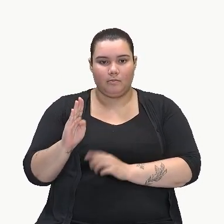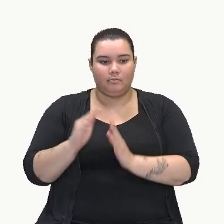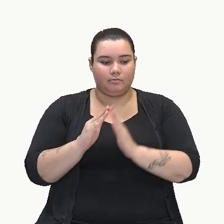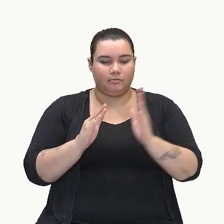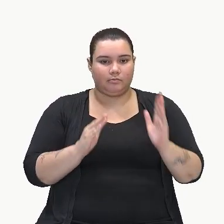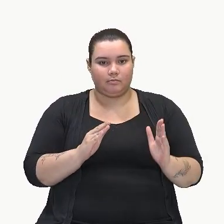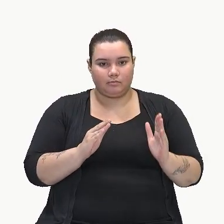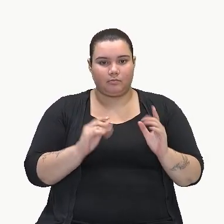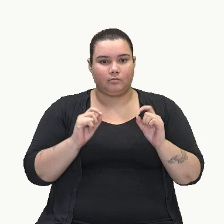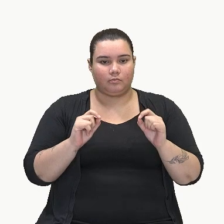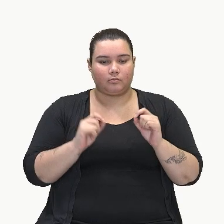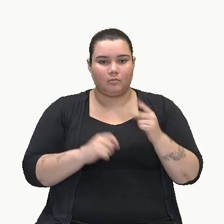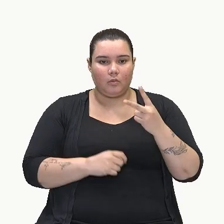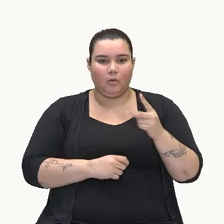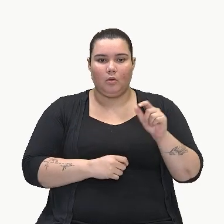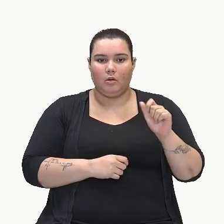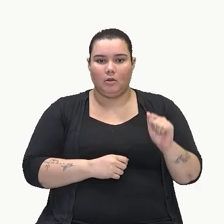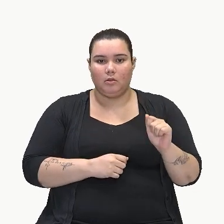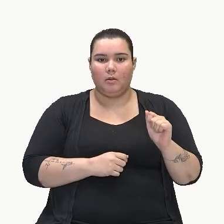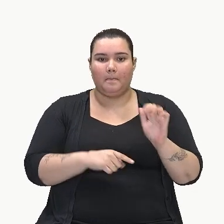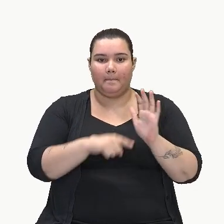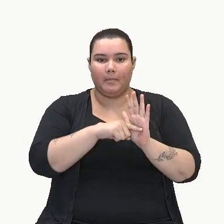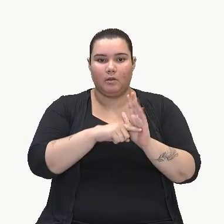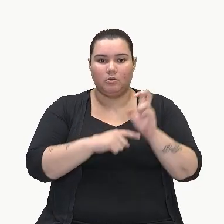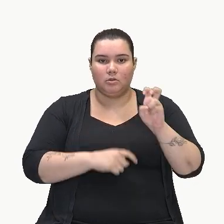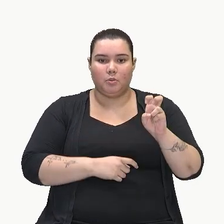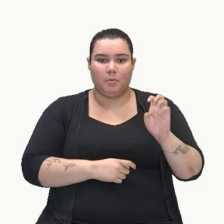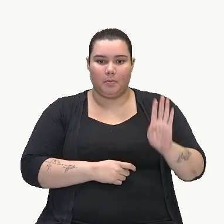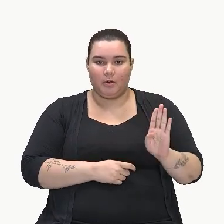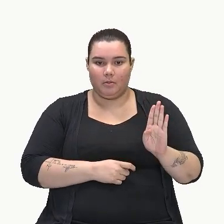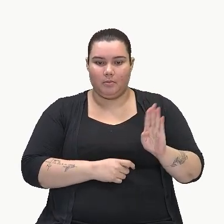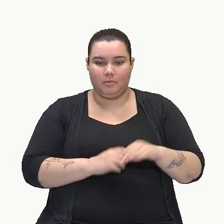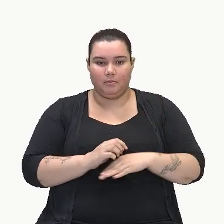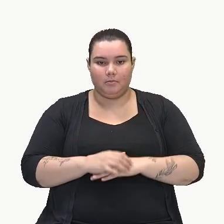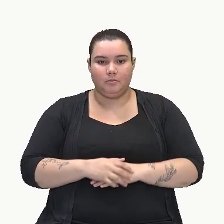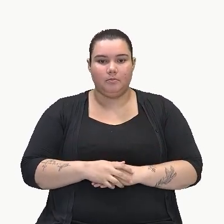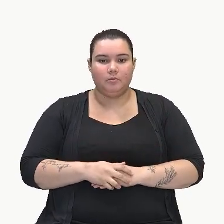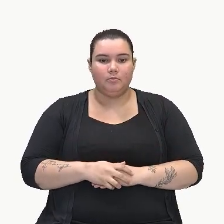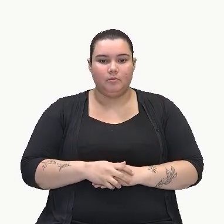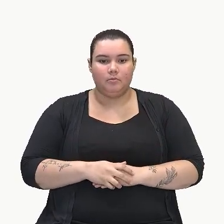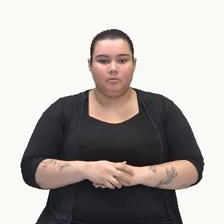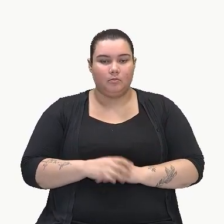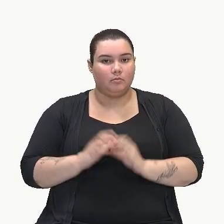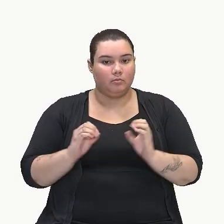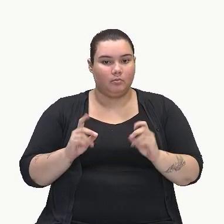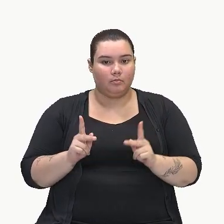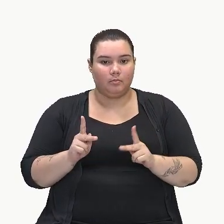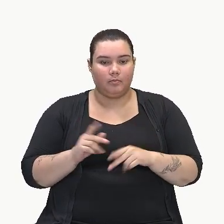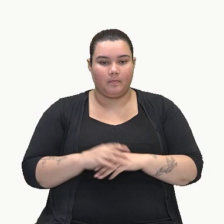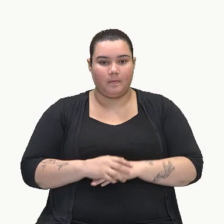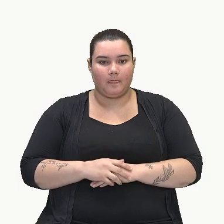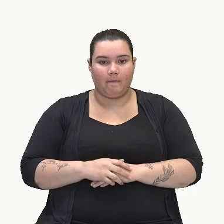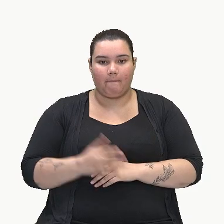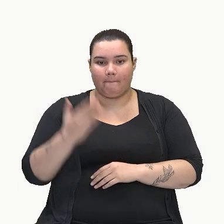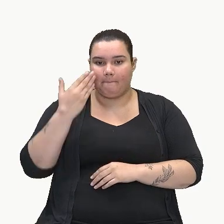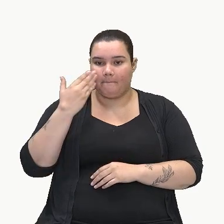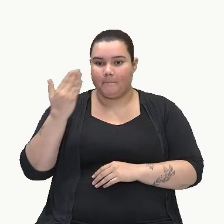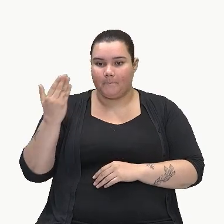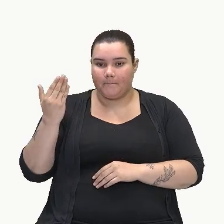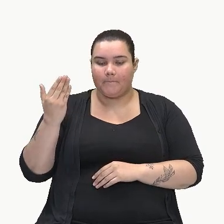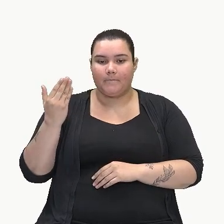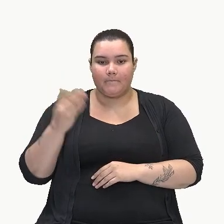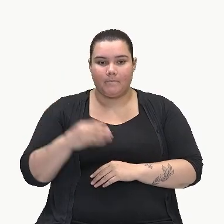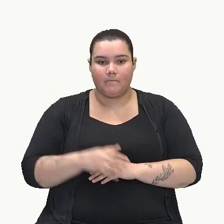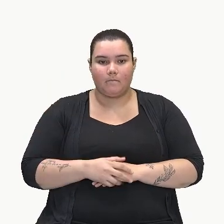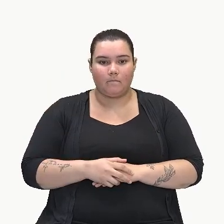polinômio 2A menos 5B? Ok? Aqui o nosso polinômio de novo.